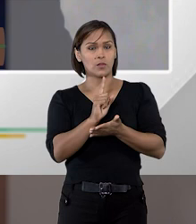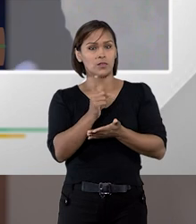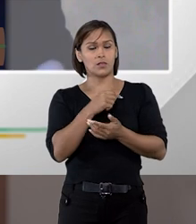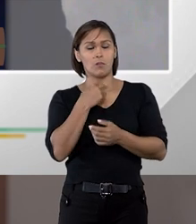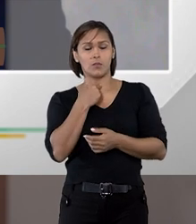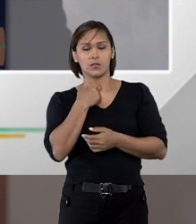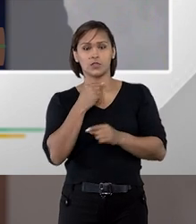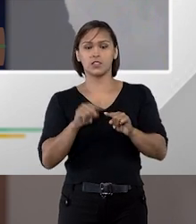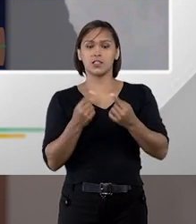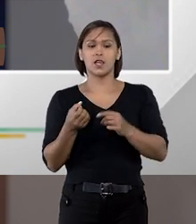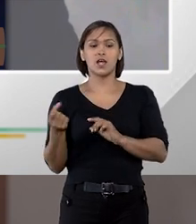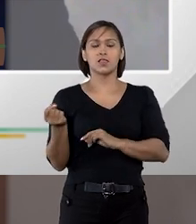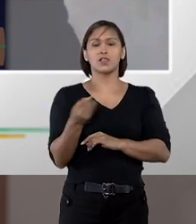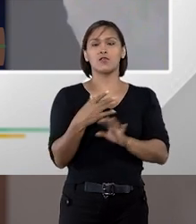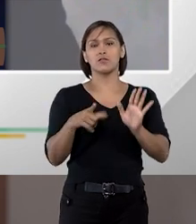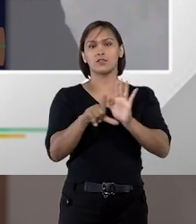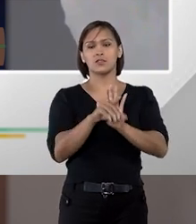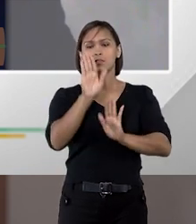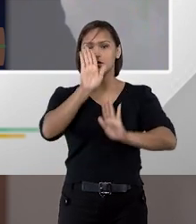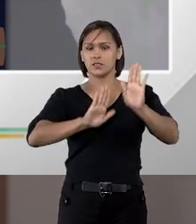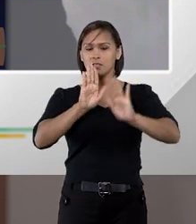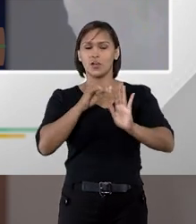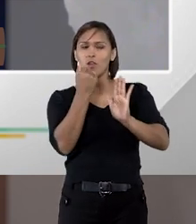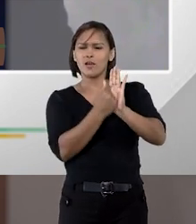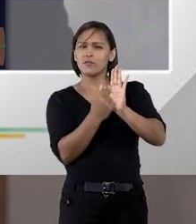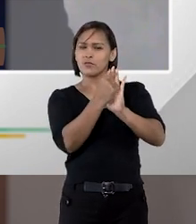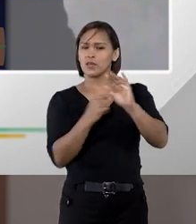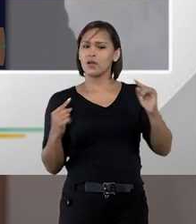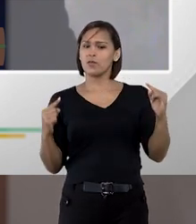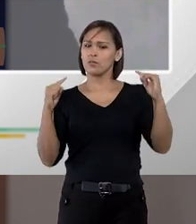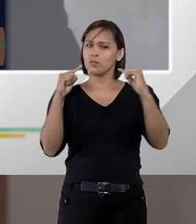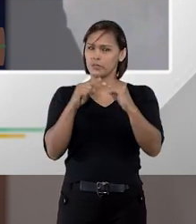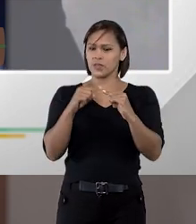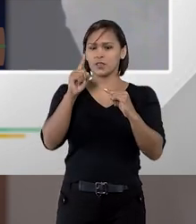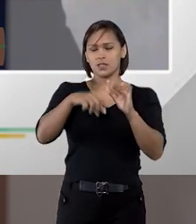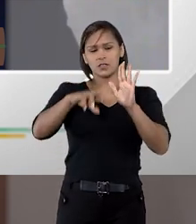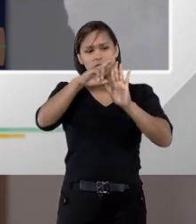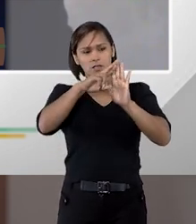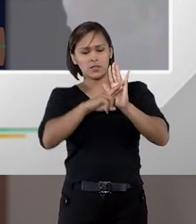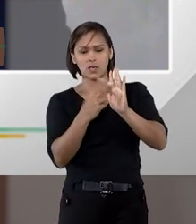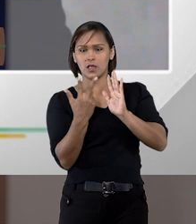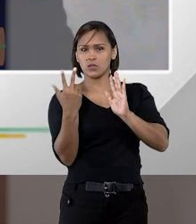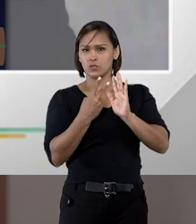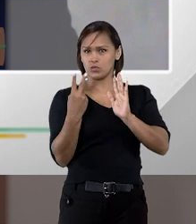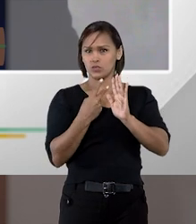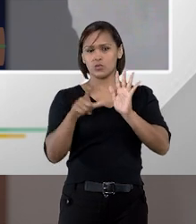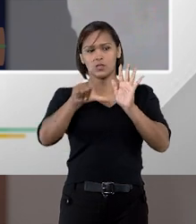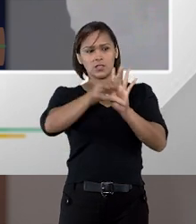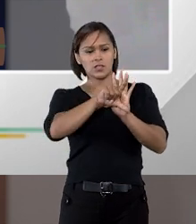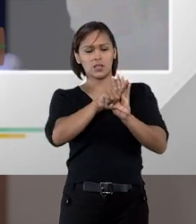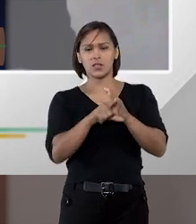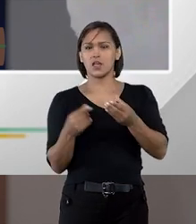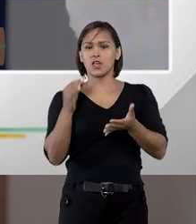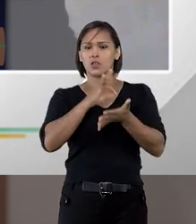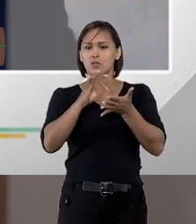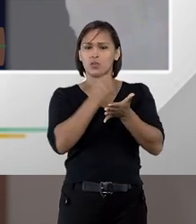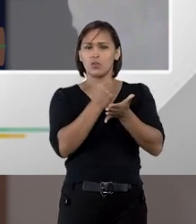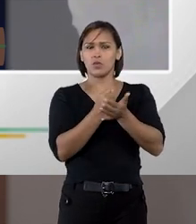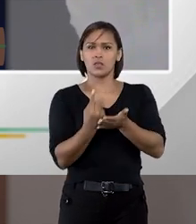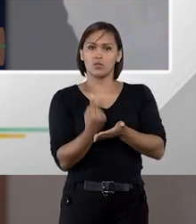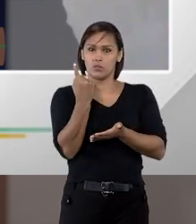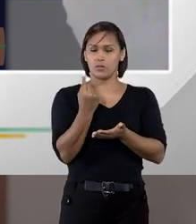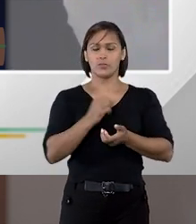Então a própria nova lei de licitações, ela veda essa combinação dos regimes no mesmo procedimento, na mesma